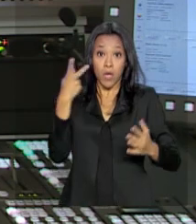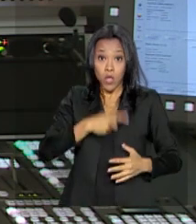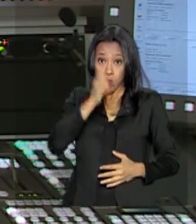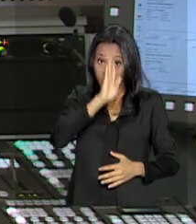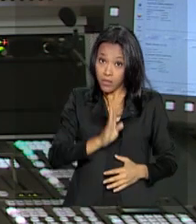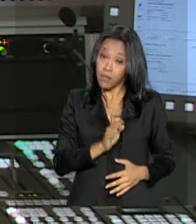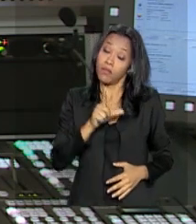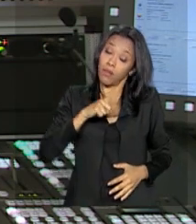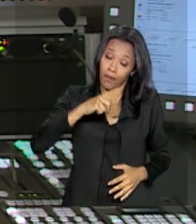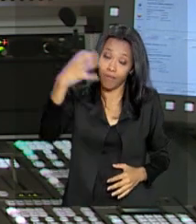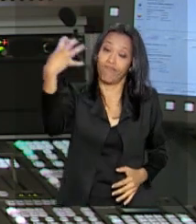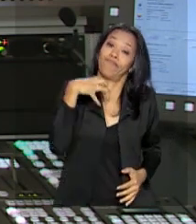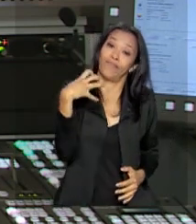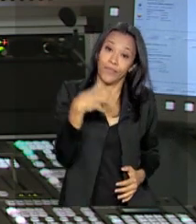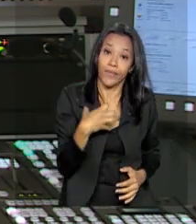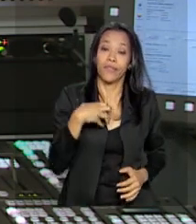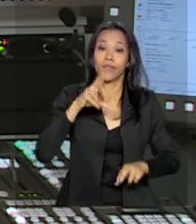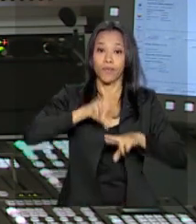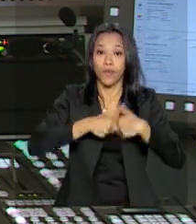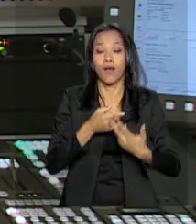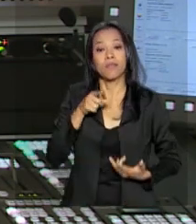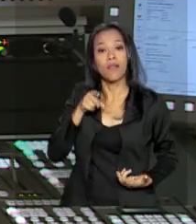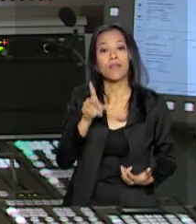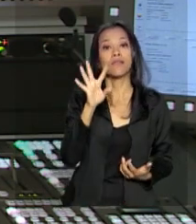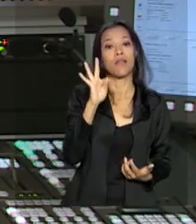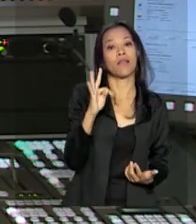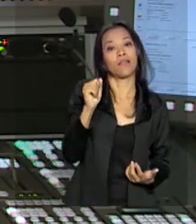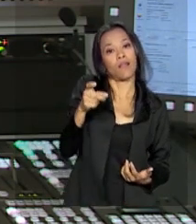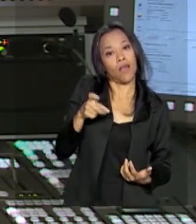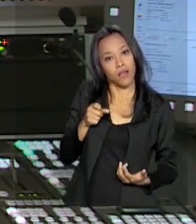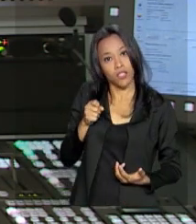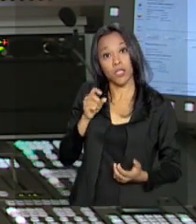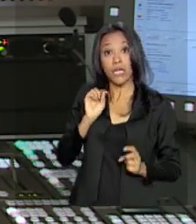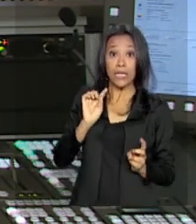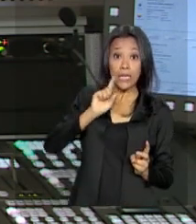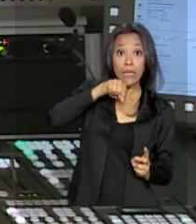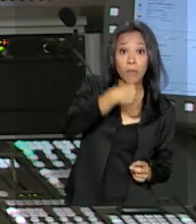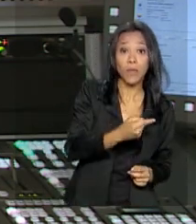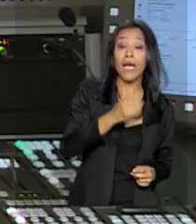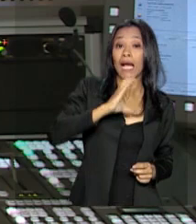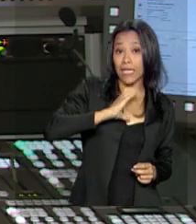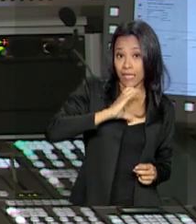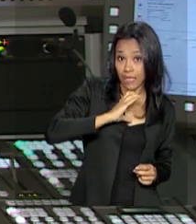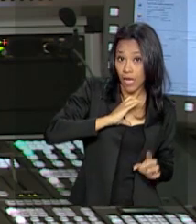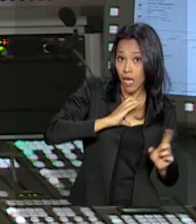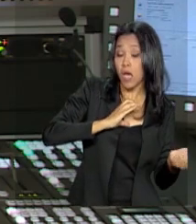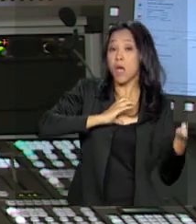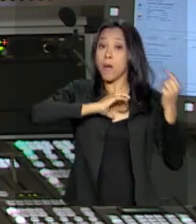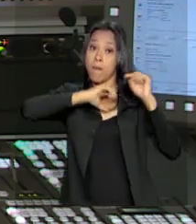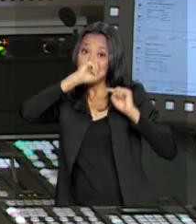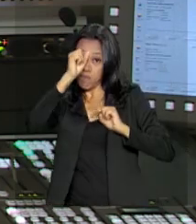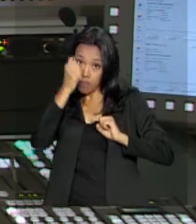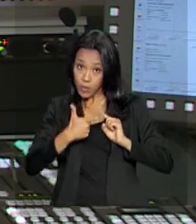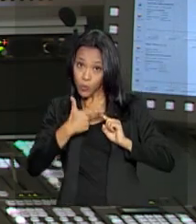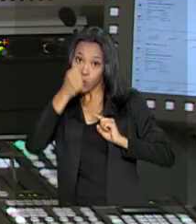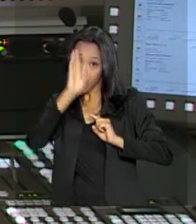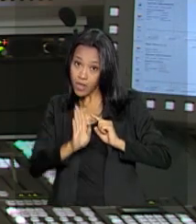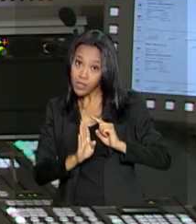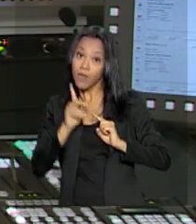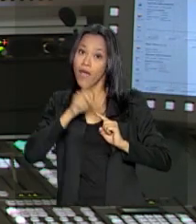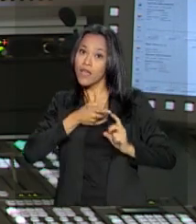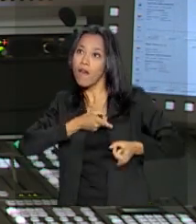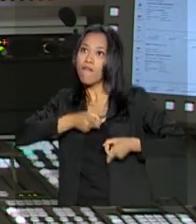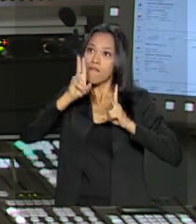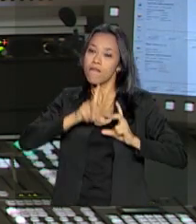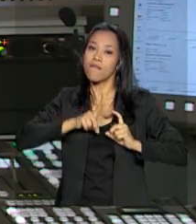em relação a esta taxação extra? Depois do Canadá, o Brasil é o maior exportador de aço para os Estados